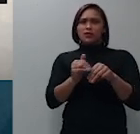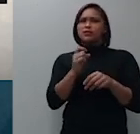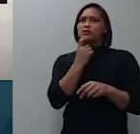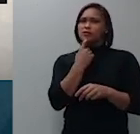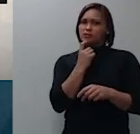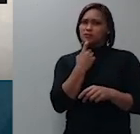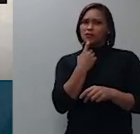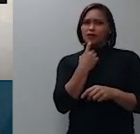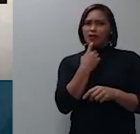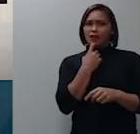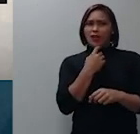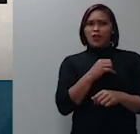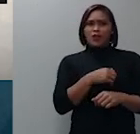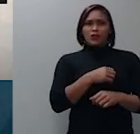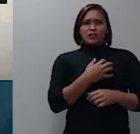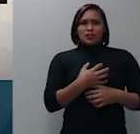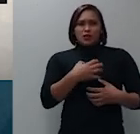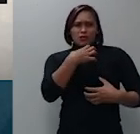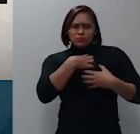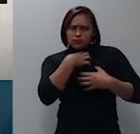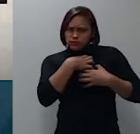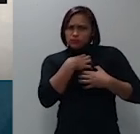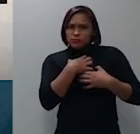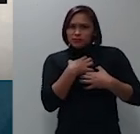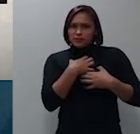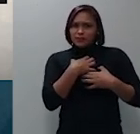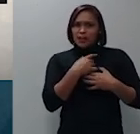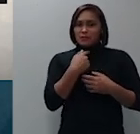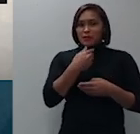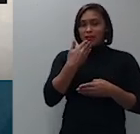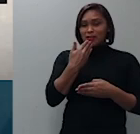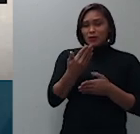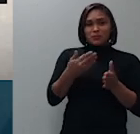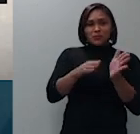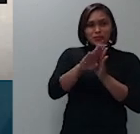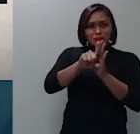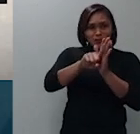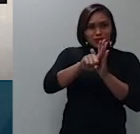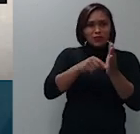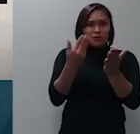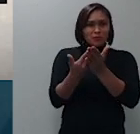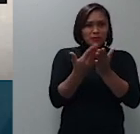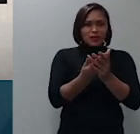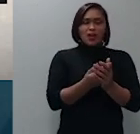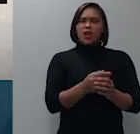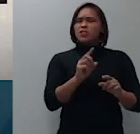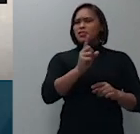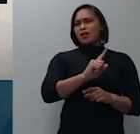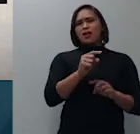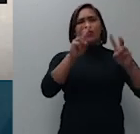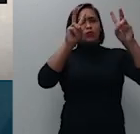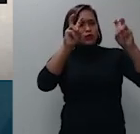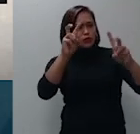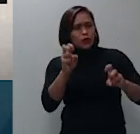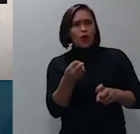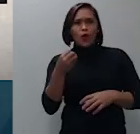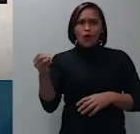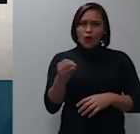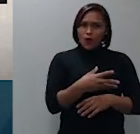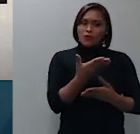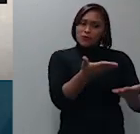bravo se eu pedir vista não claro que não é um tema novo e é bem vindo a vista de vossa excelência é importante